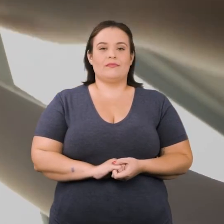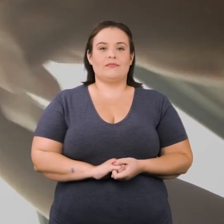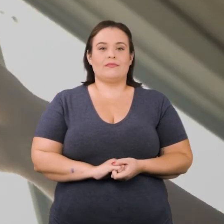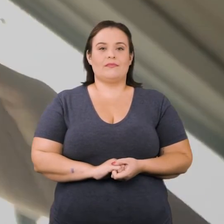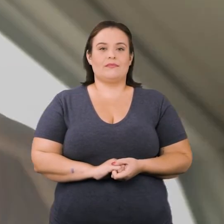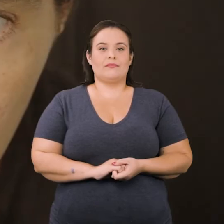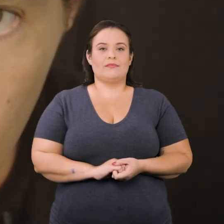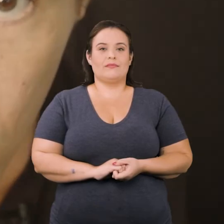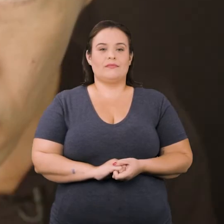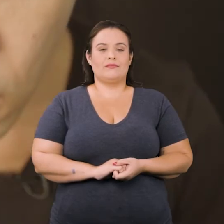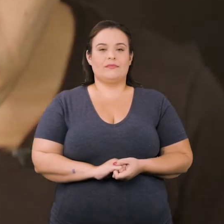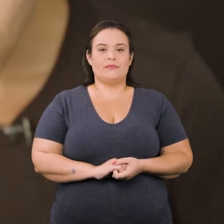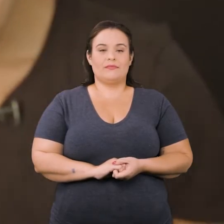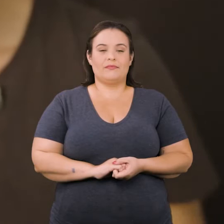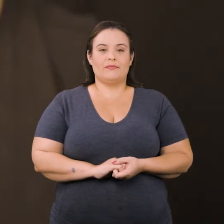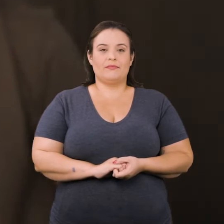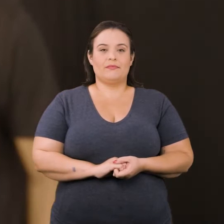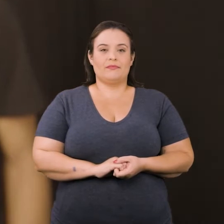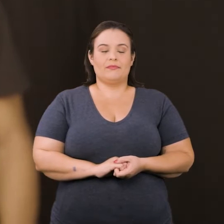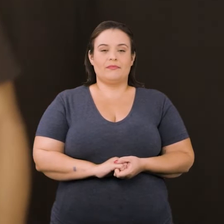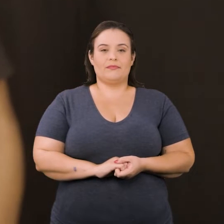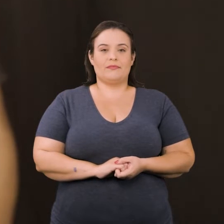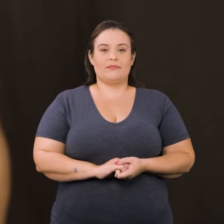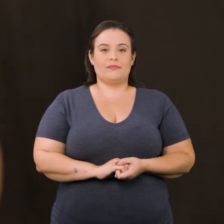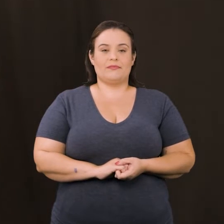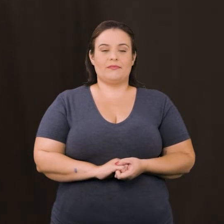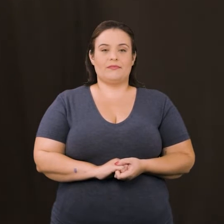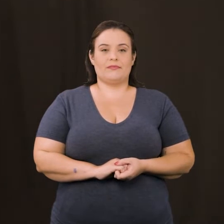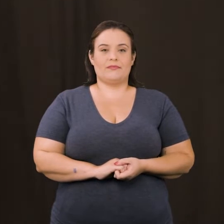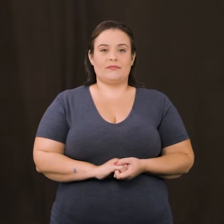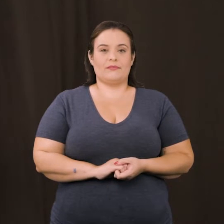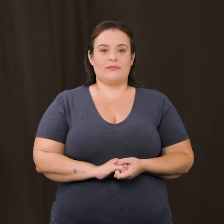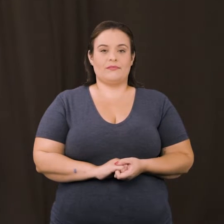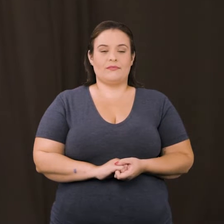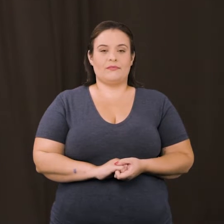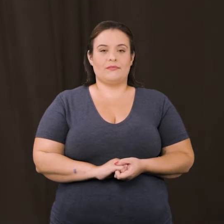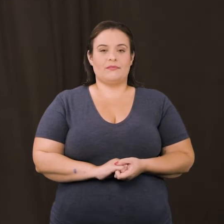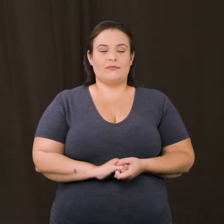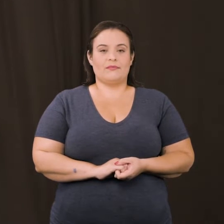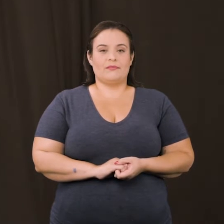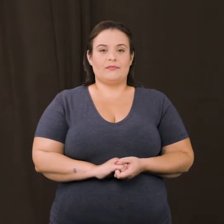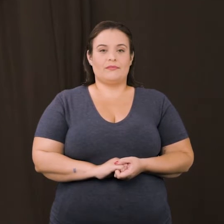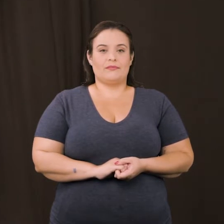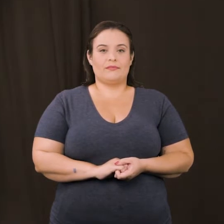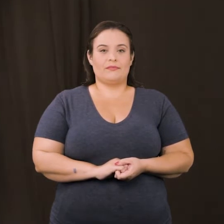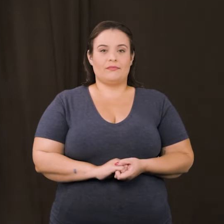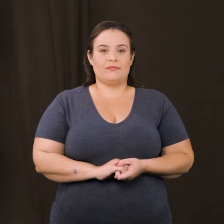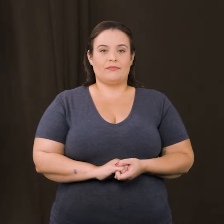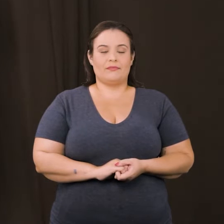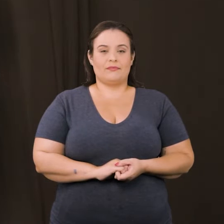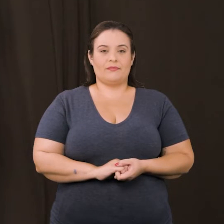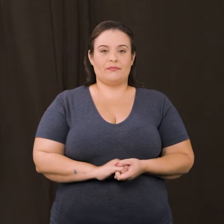A pequena câmera sobre a TV capta as imagens de Fábio todo de preto diante da cortina. Ele está de pé e abre os braços com as mãos